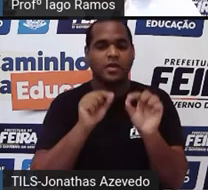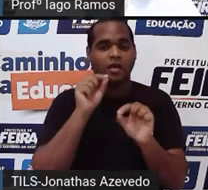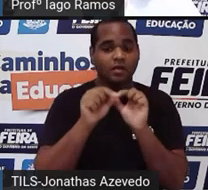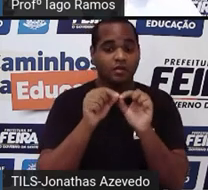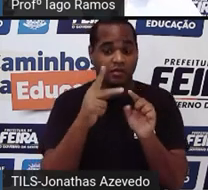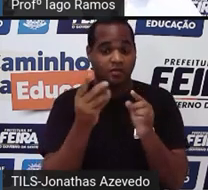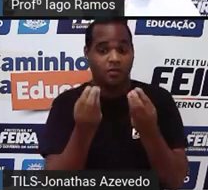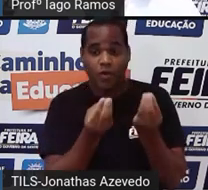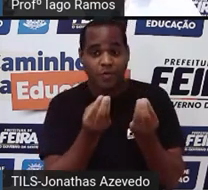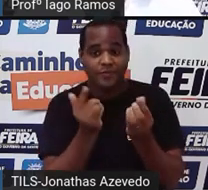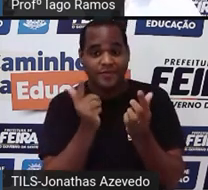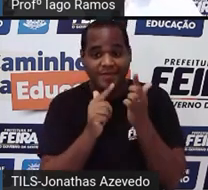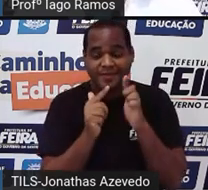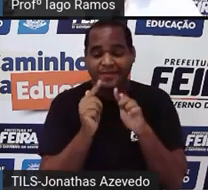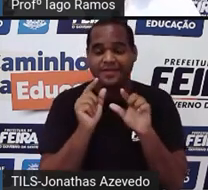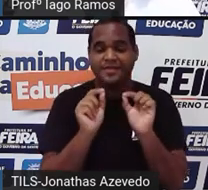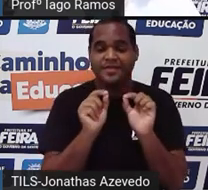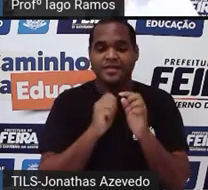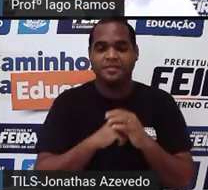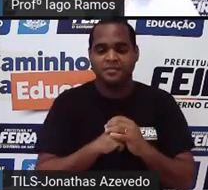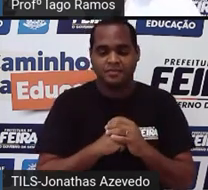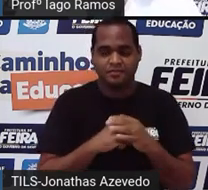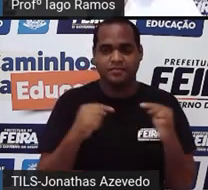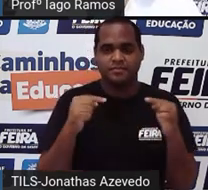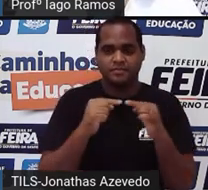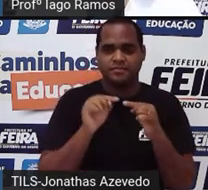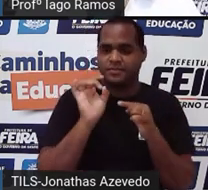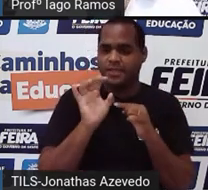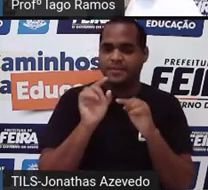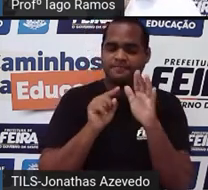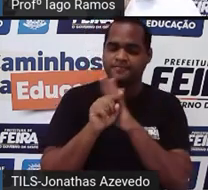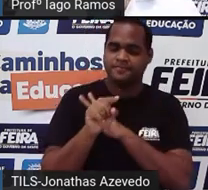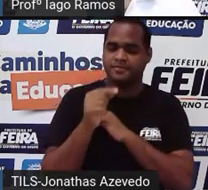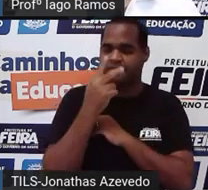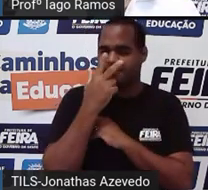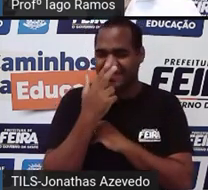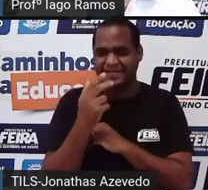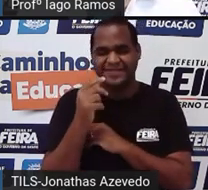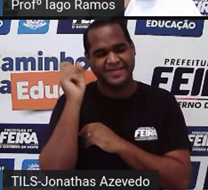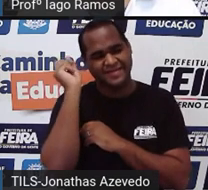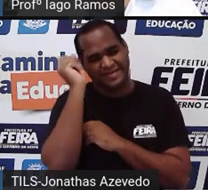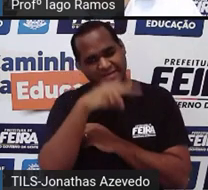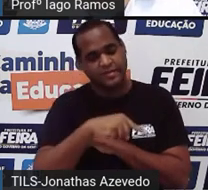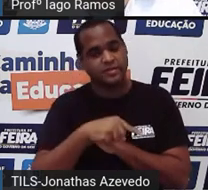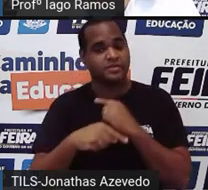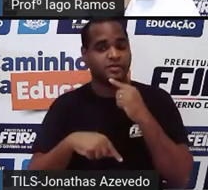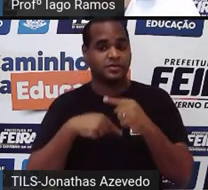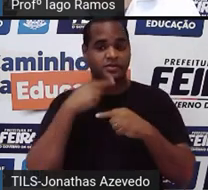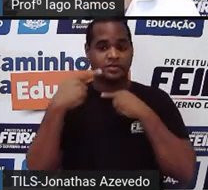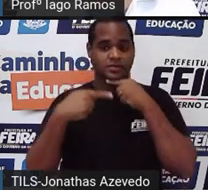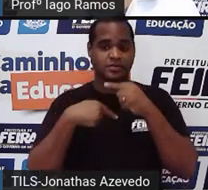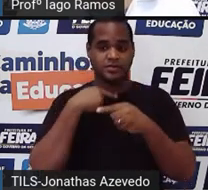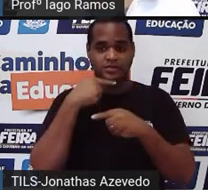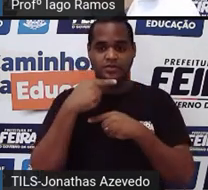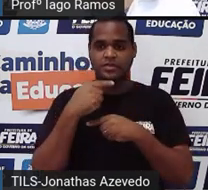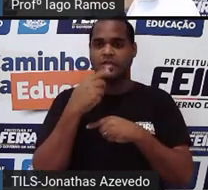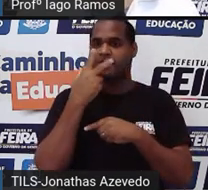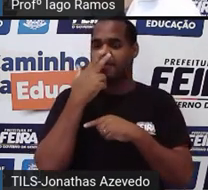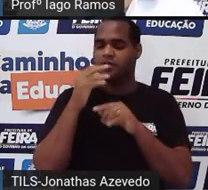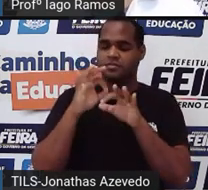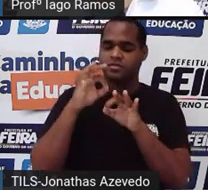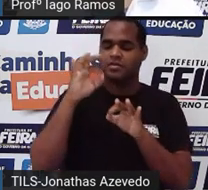tá bom? Só que assim, só a pergunta talvez fique meio solto, né? Fique ainda um pouco